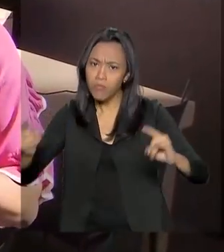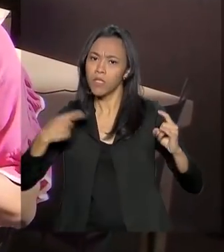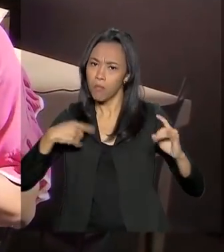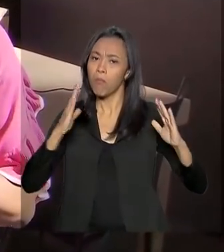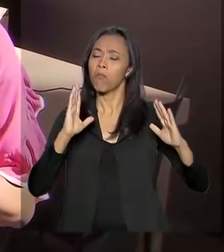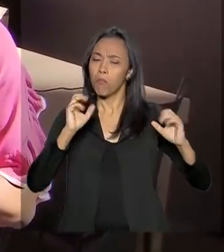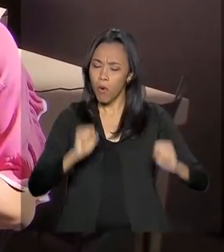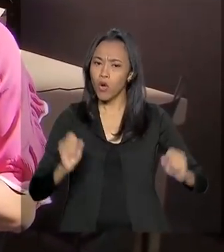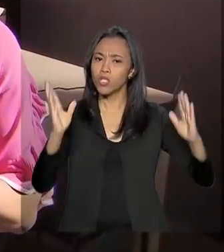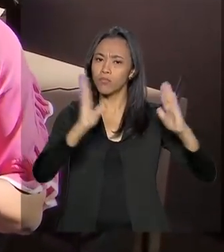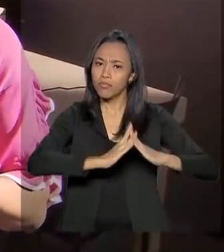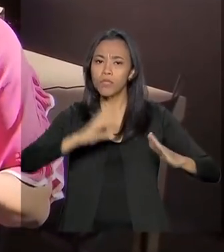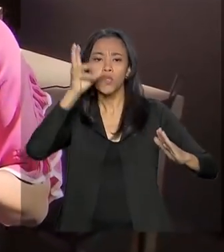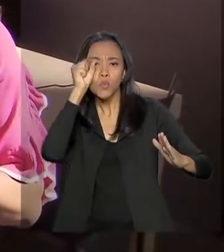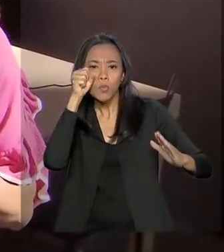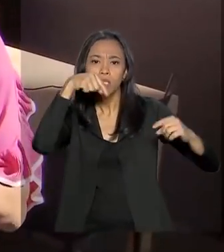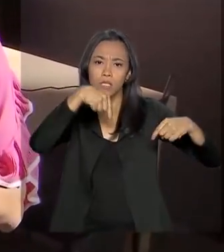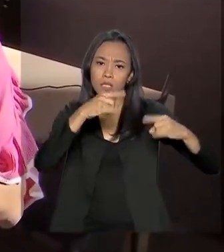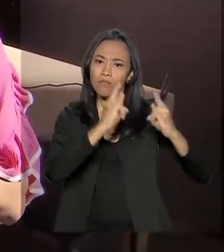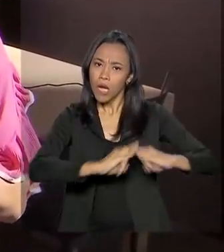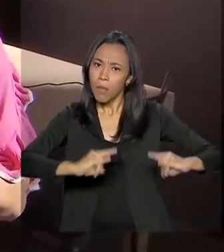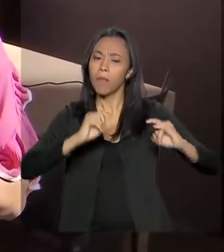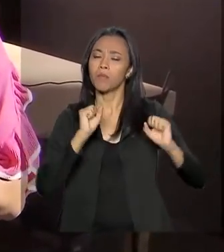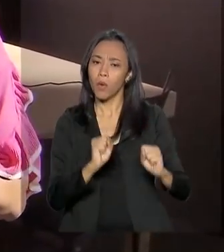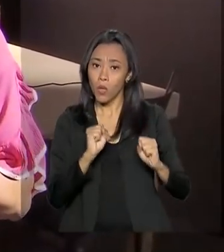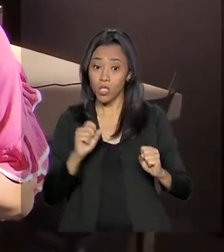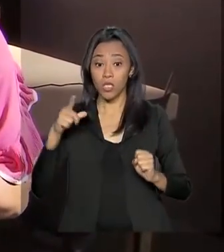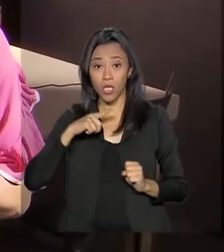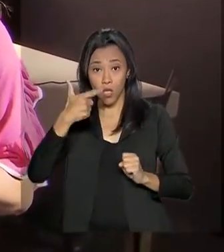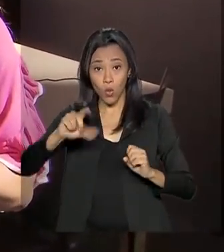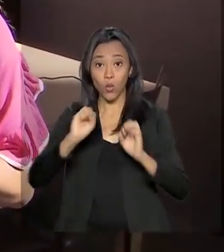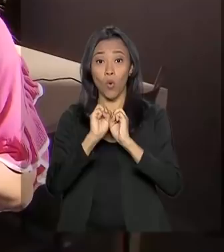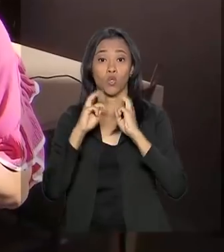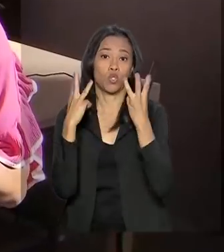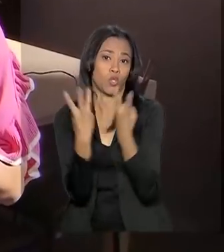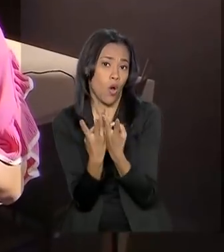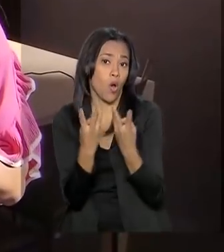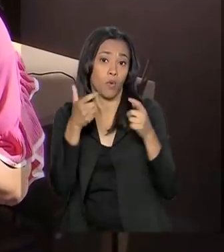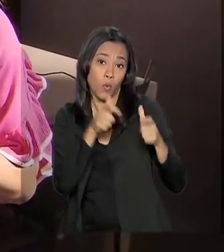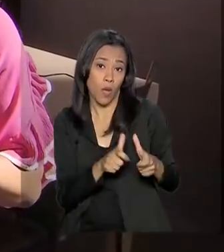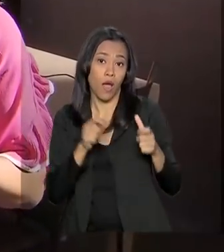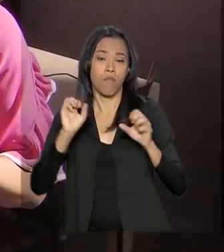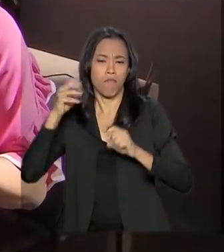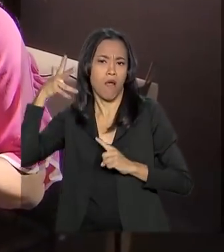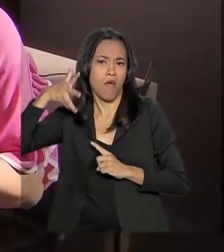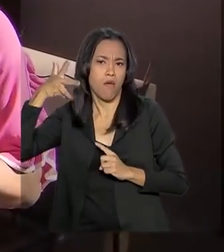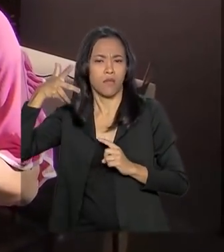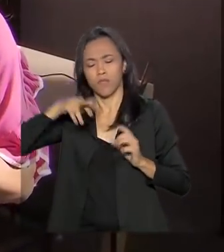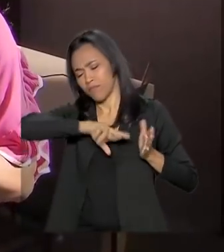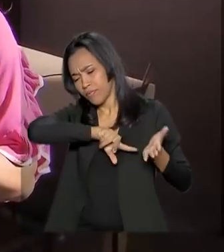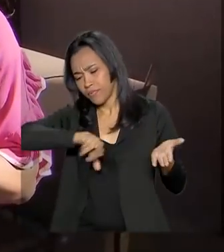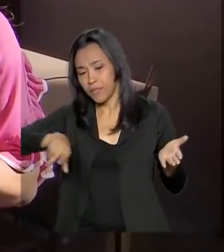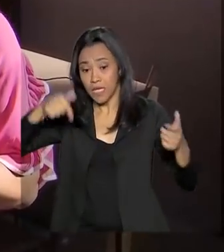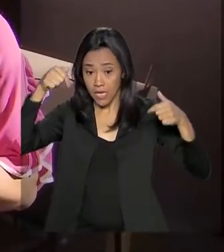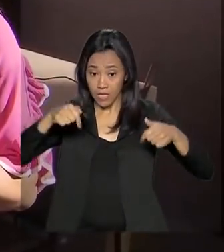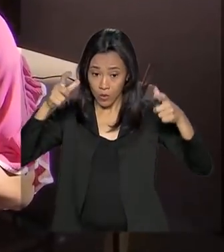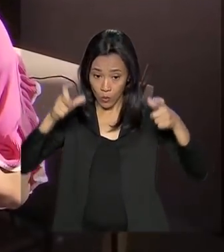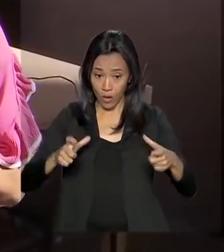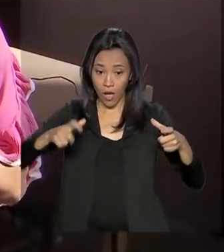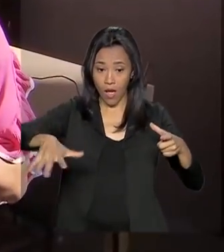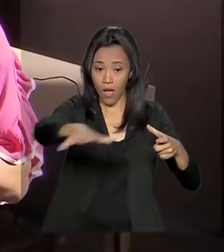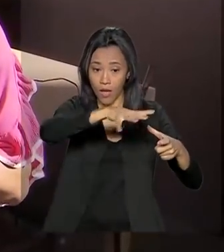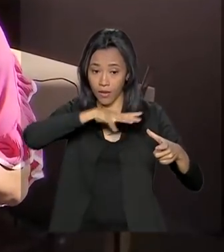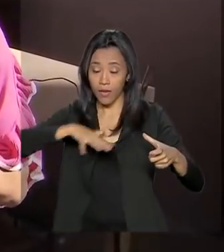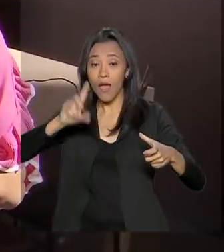foram montados ali os palcos para onde vão acontecer os workshoppings e as palestras. E tem essa área onde nós estamos, que é a Open Campus.